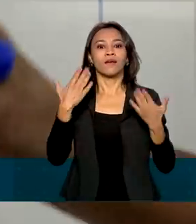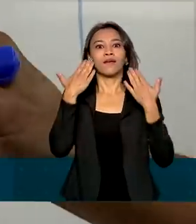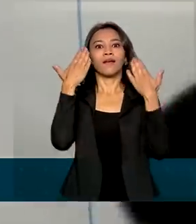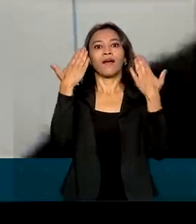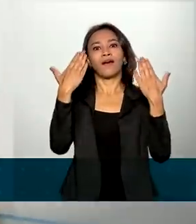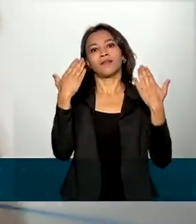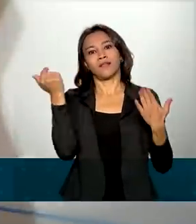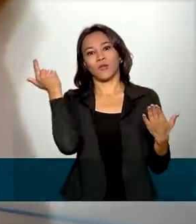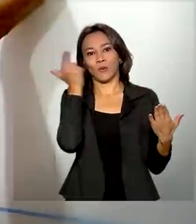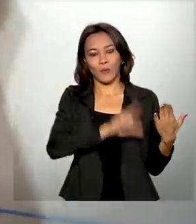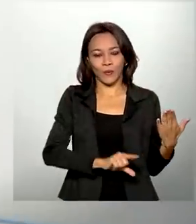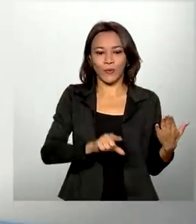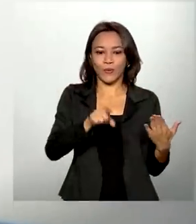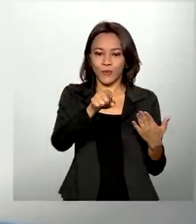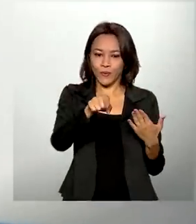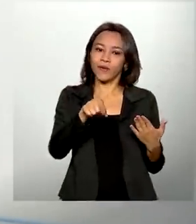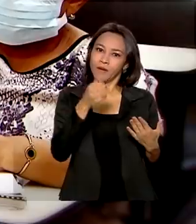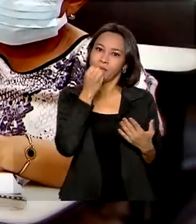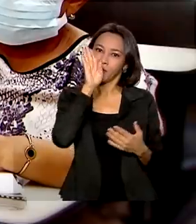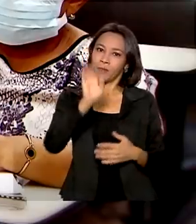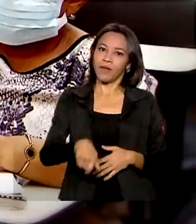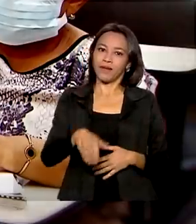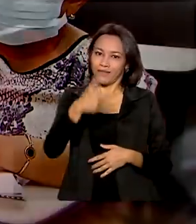bem na faculdade.